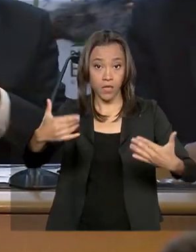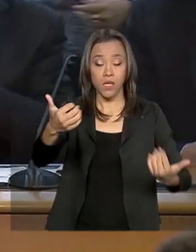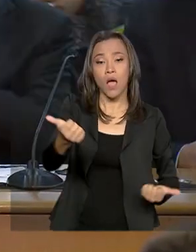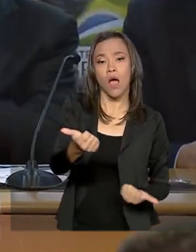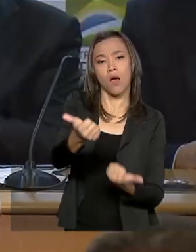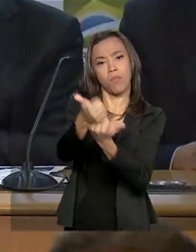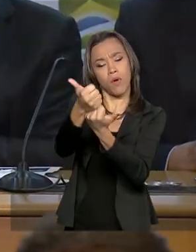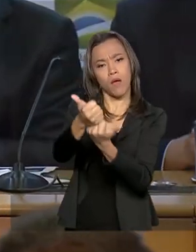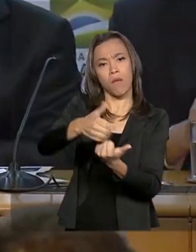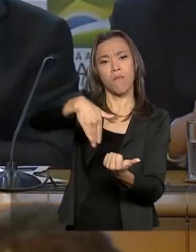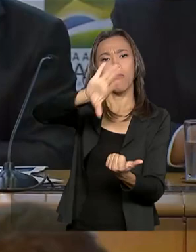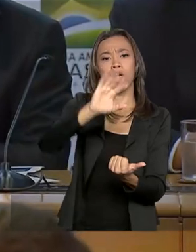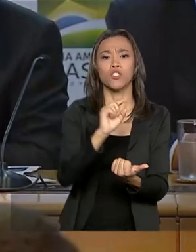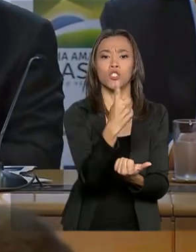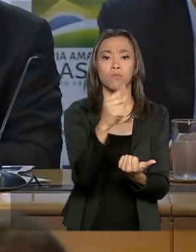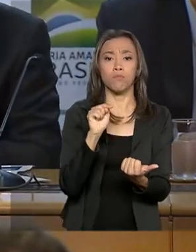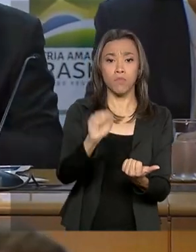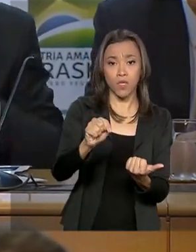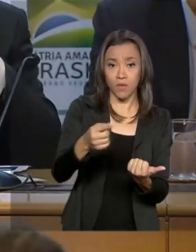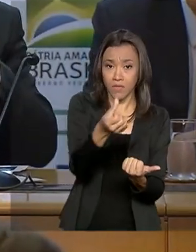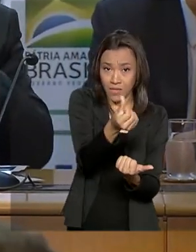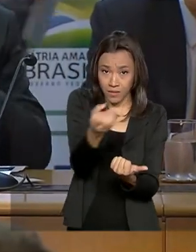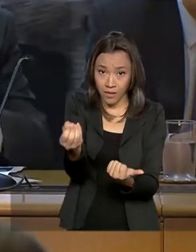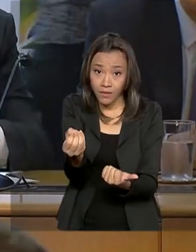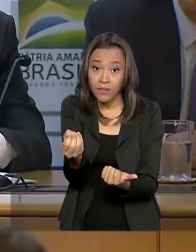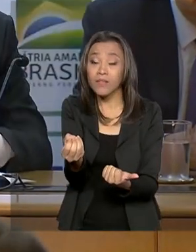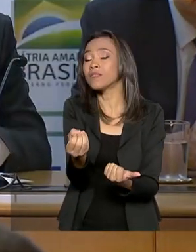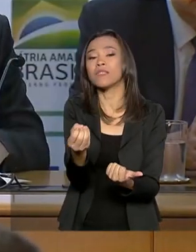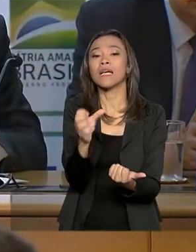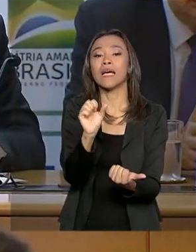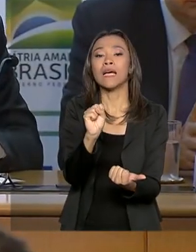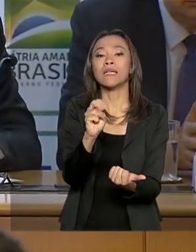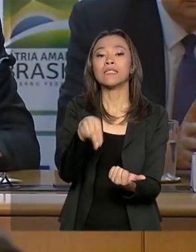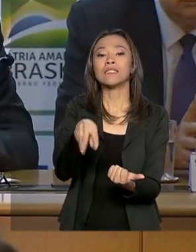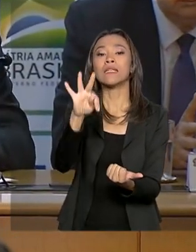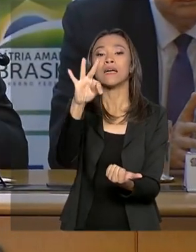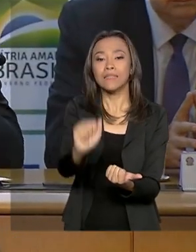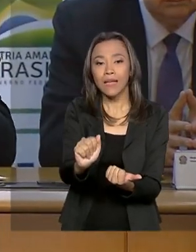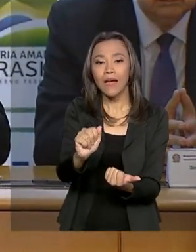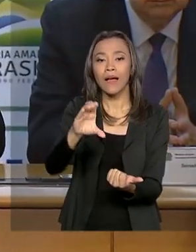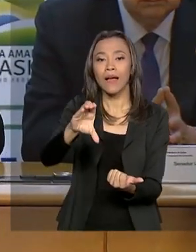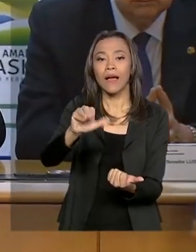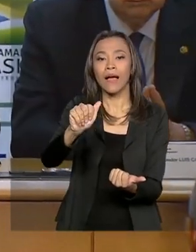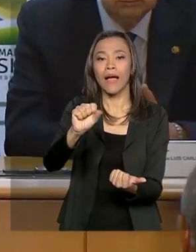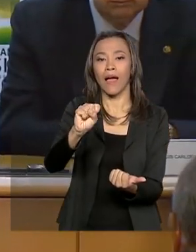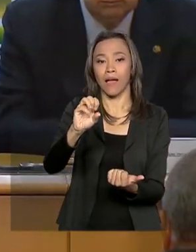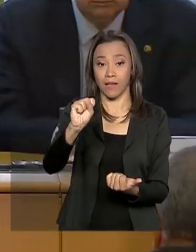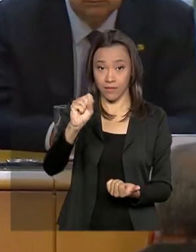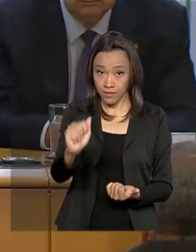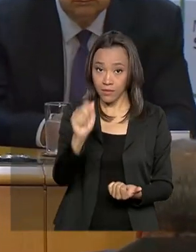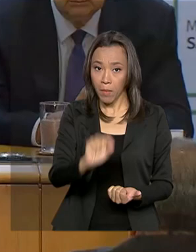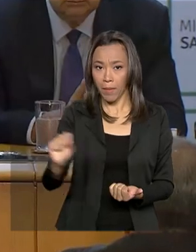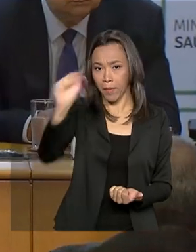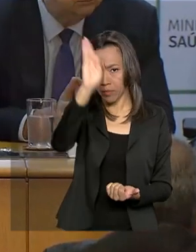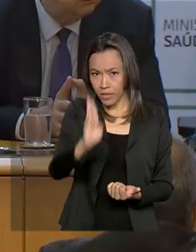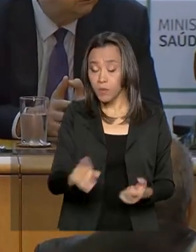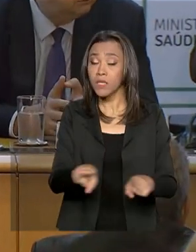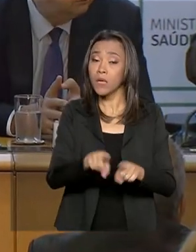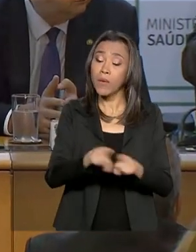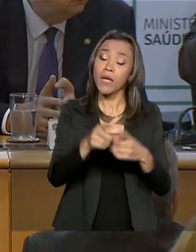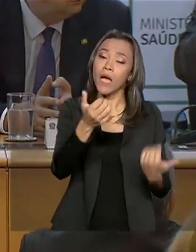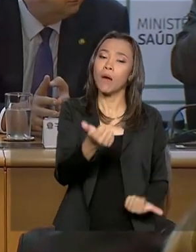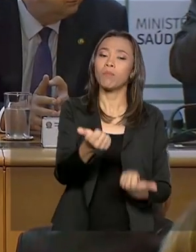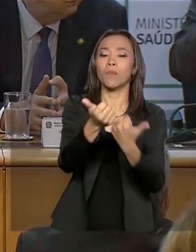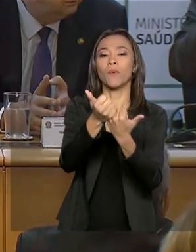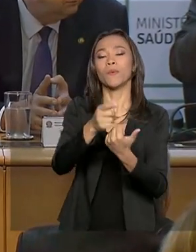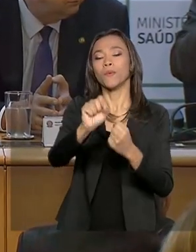mais de 1.660 santas casas espalhadas pelo país e na ampliação do serviço do SAMU, com a aquisição